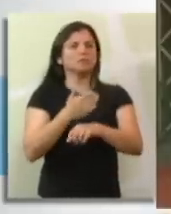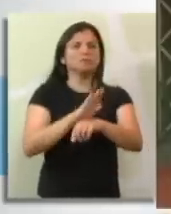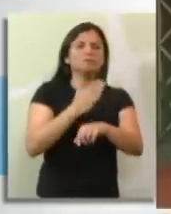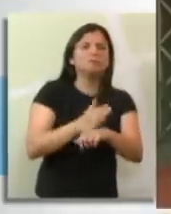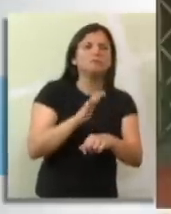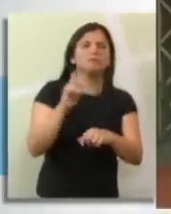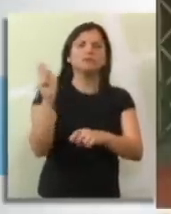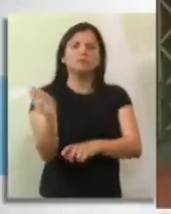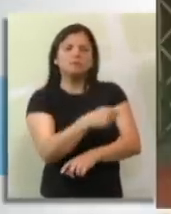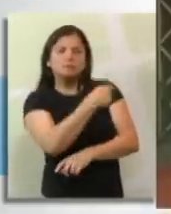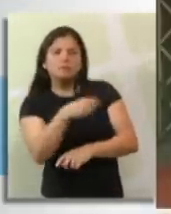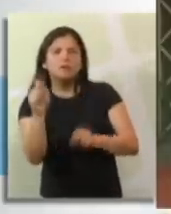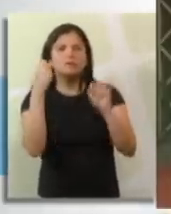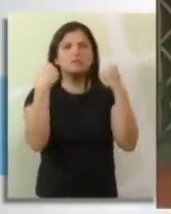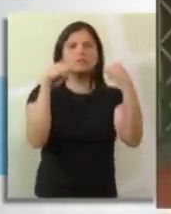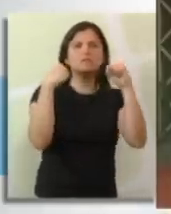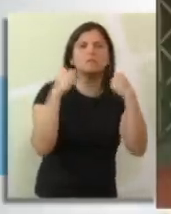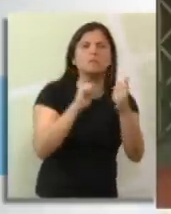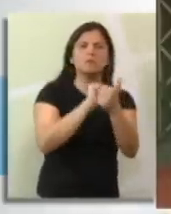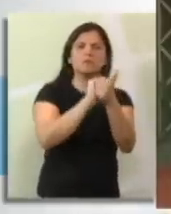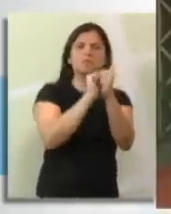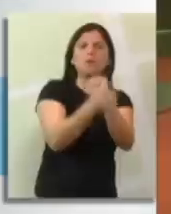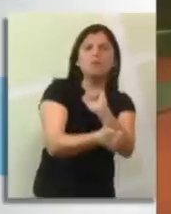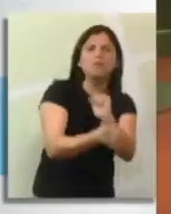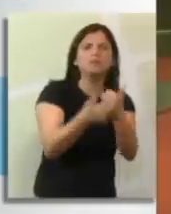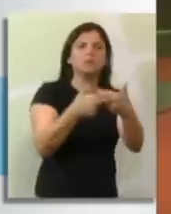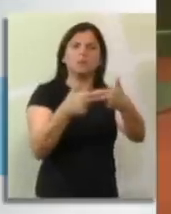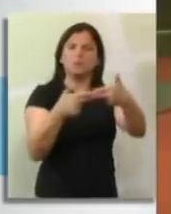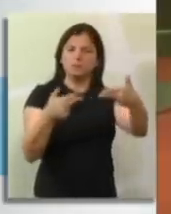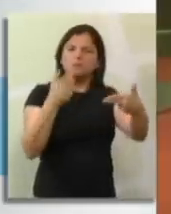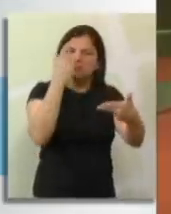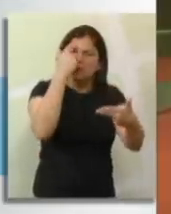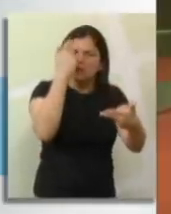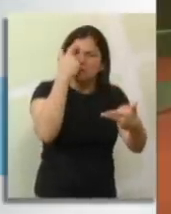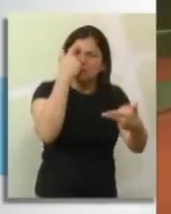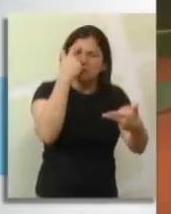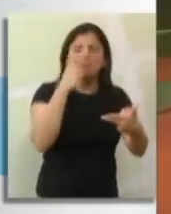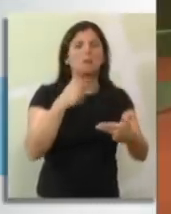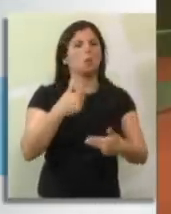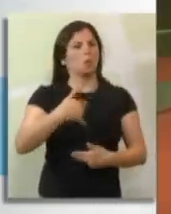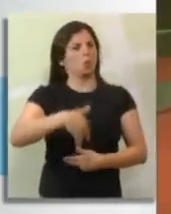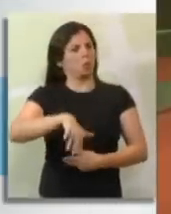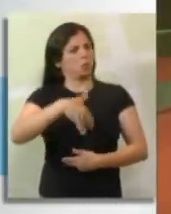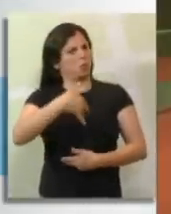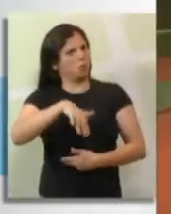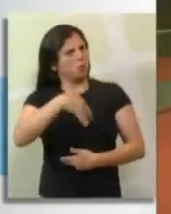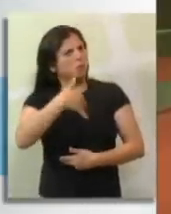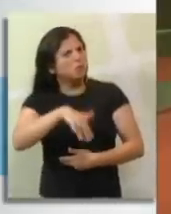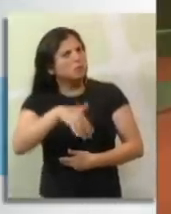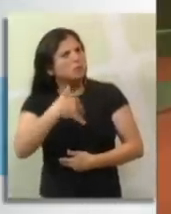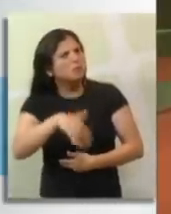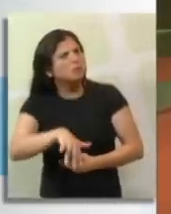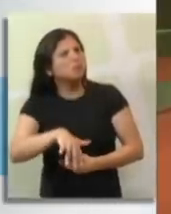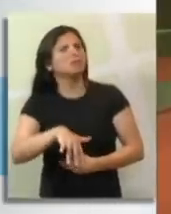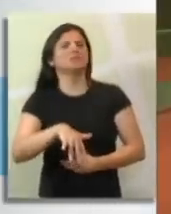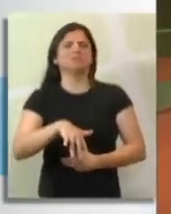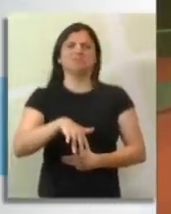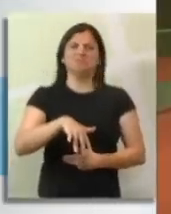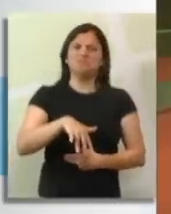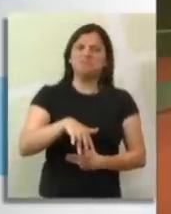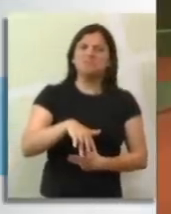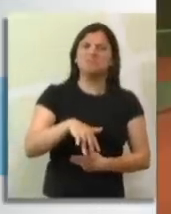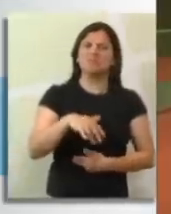,24 milhões que praticam esporte rotineiramente. Caraca, muita gente. É tanto número que a gente se confunde, né, Alice?